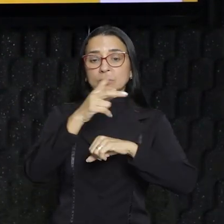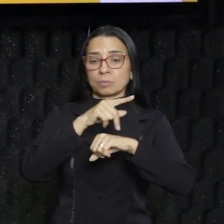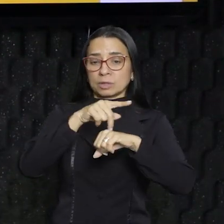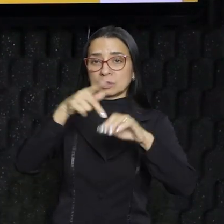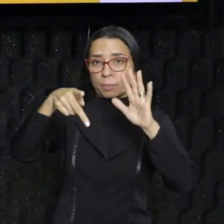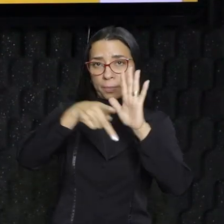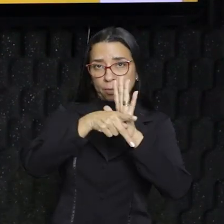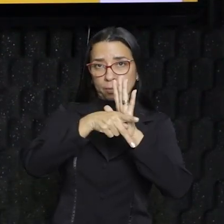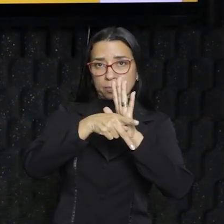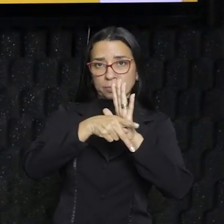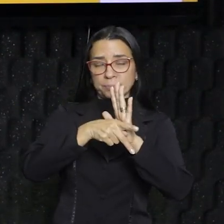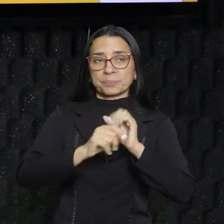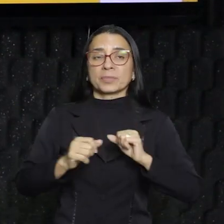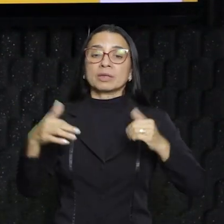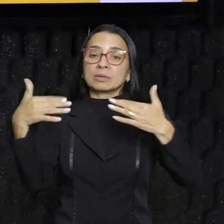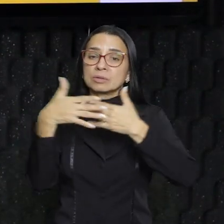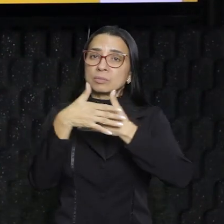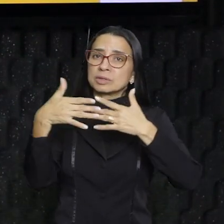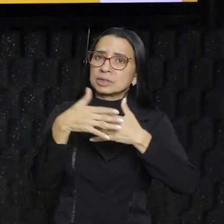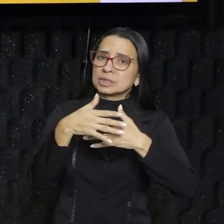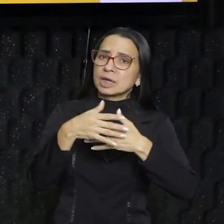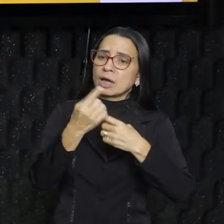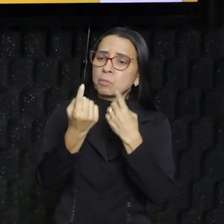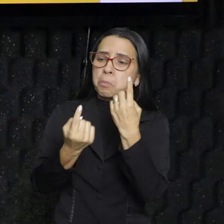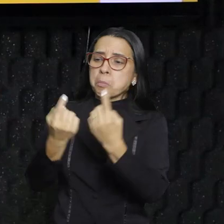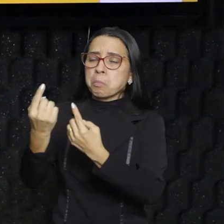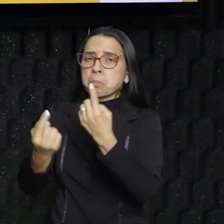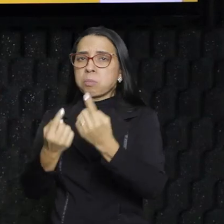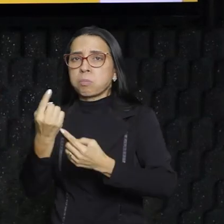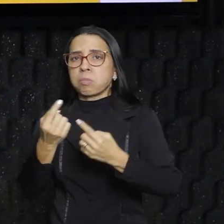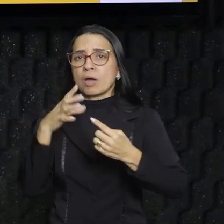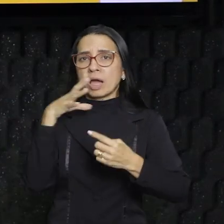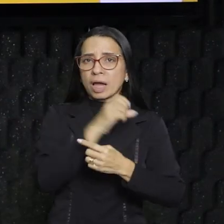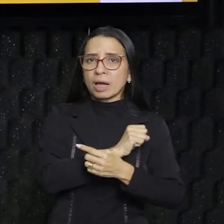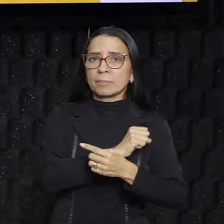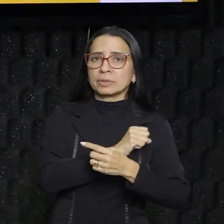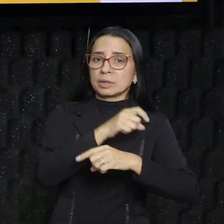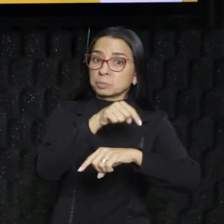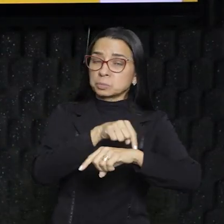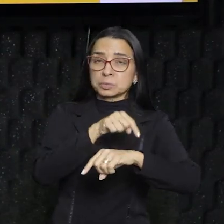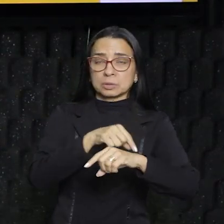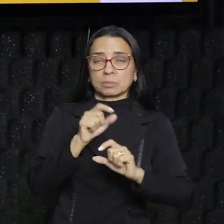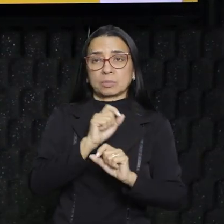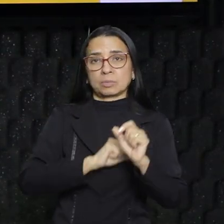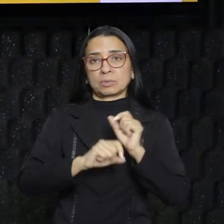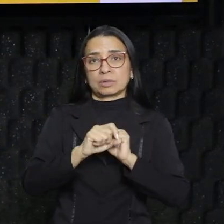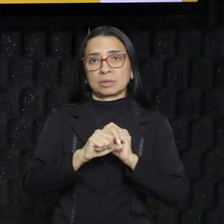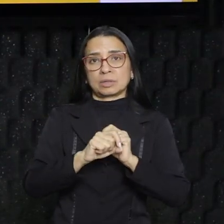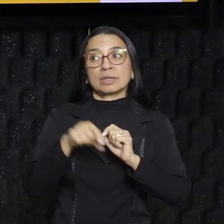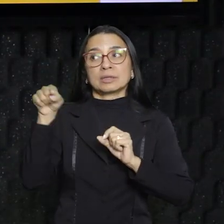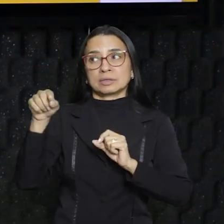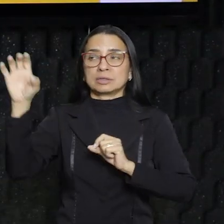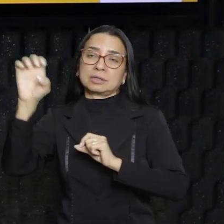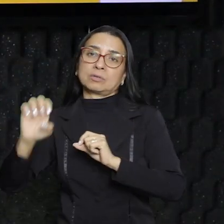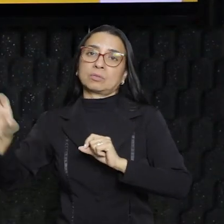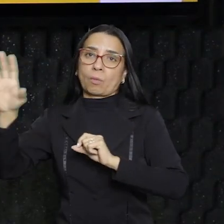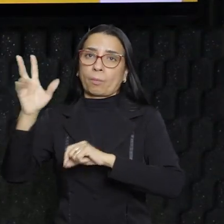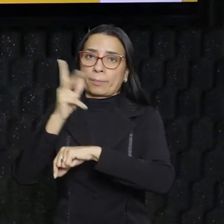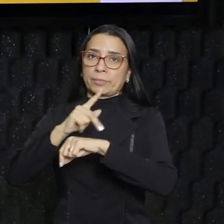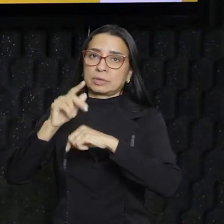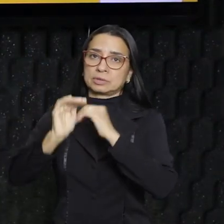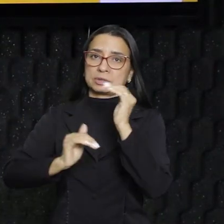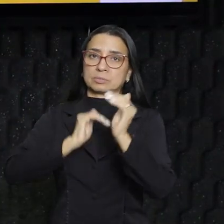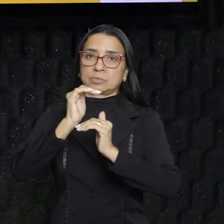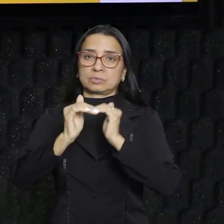urbanizaram rapidamente na proporção do tempo. Vamos fazer a comparação rápida. Enquanto a Europa, os países desenvolvidos se urbanizam